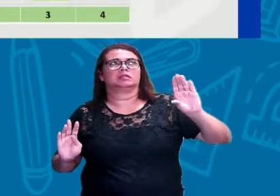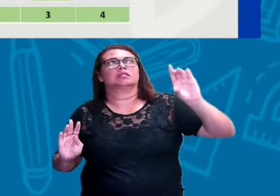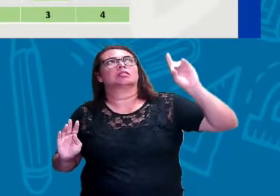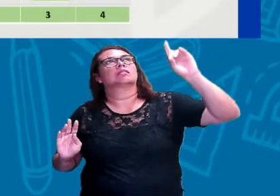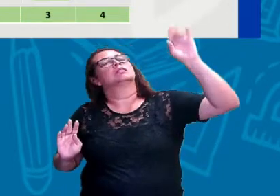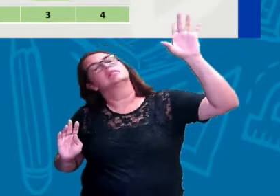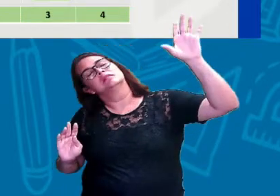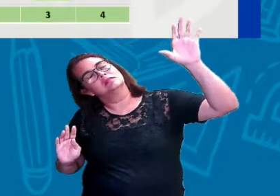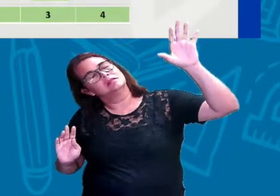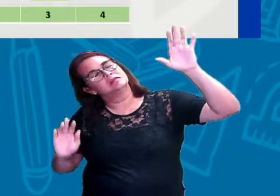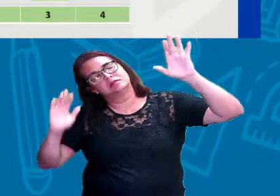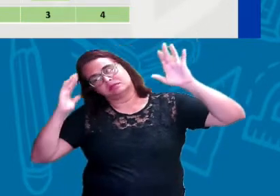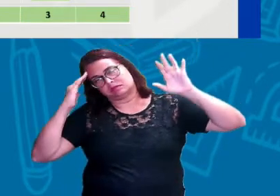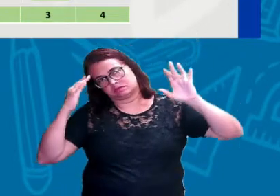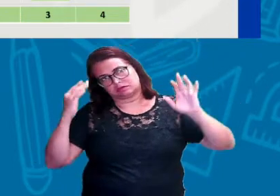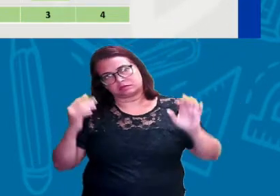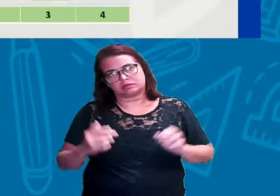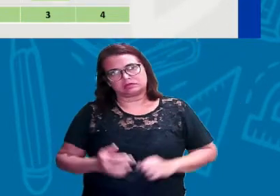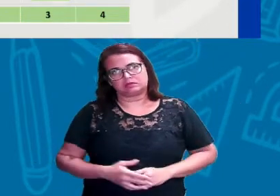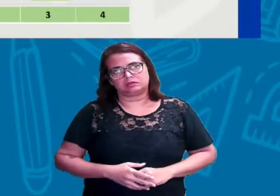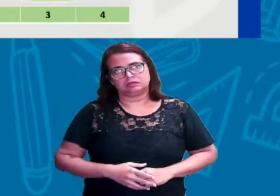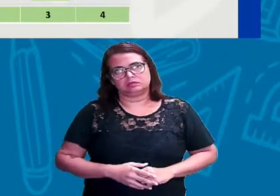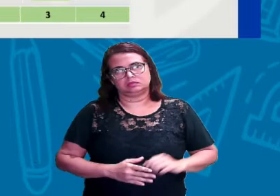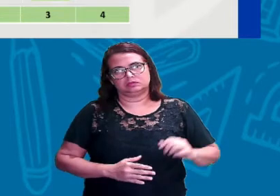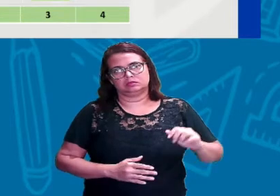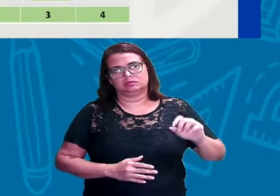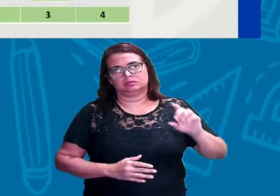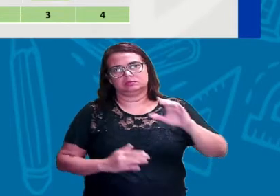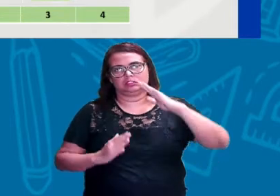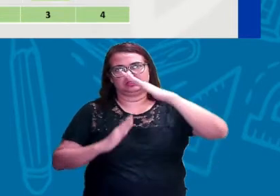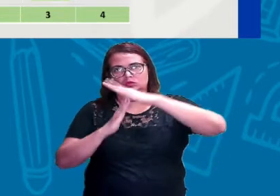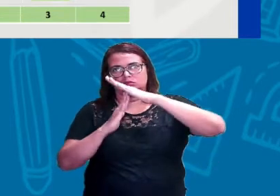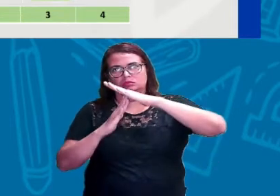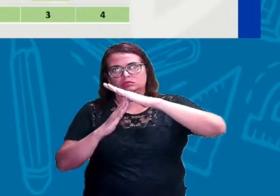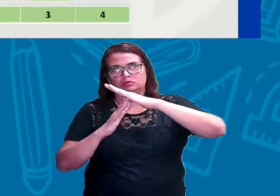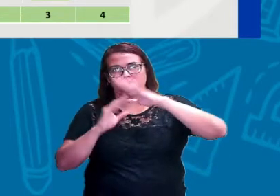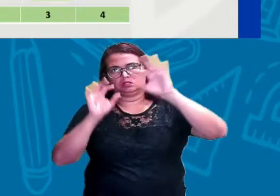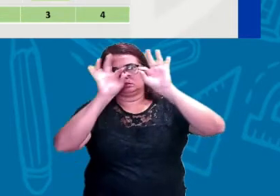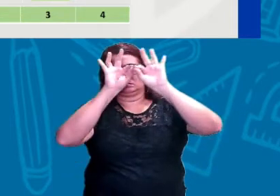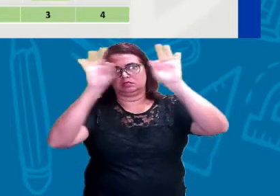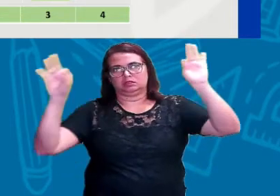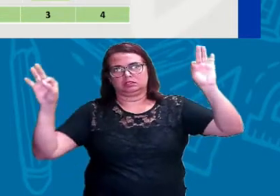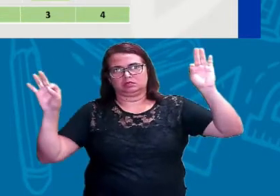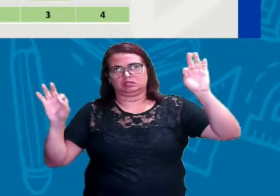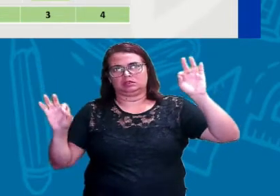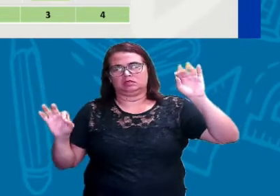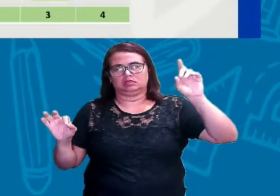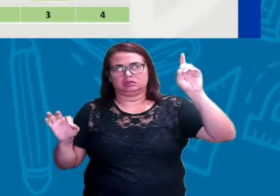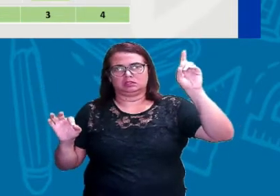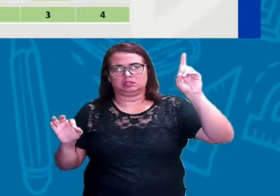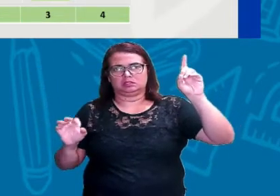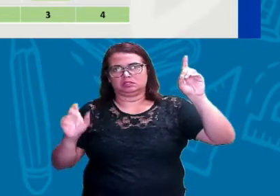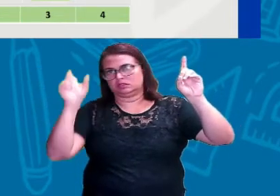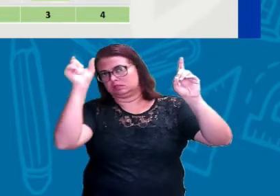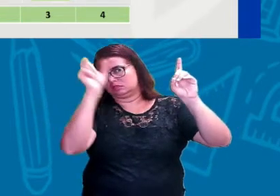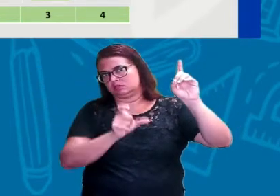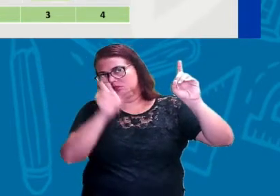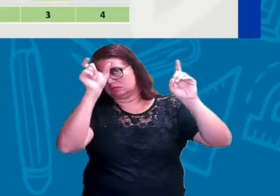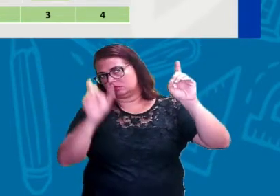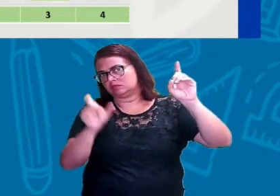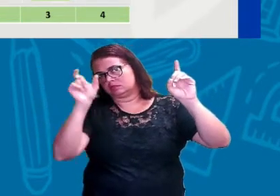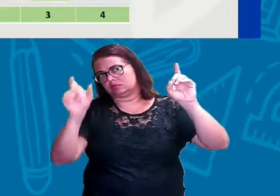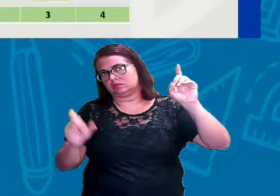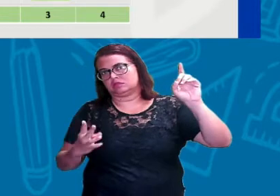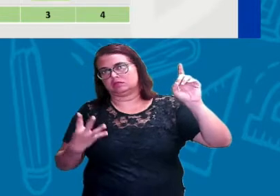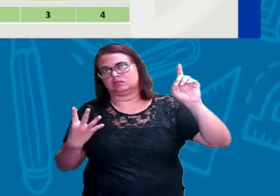Letra A, B, C, D. Última linha. Quem é a minha última coluna? 1, 2, 3,